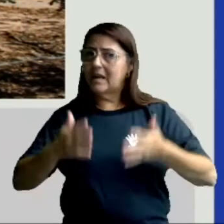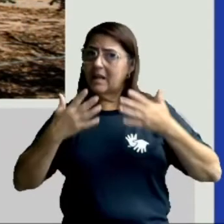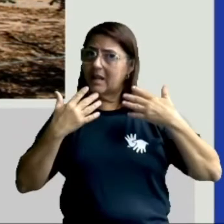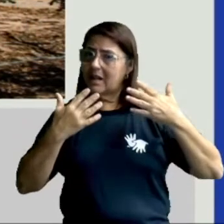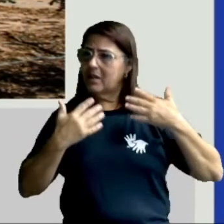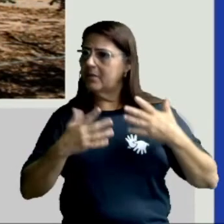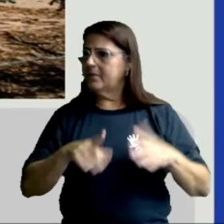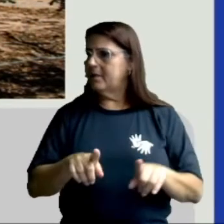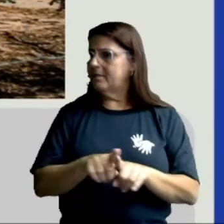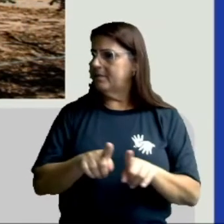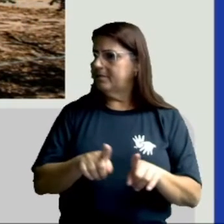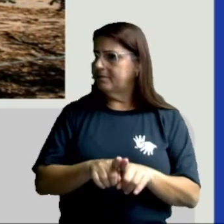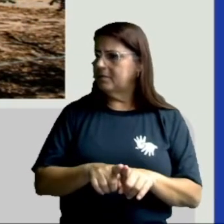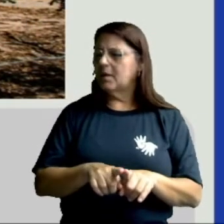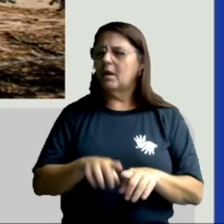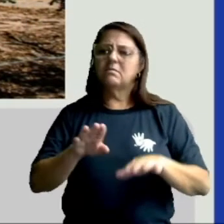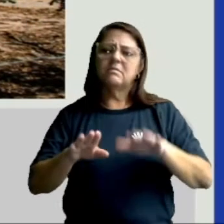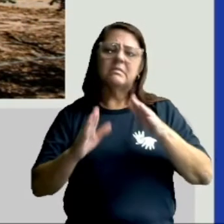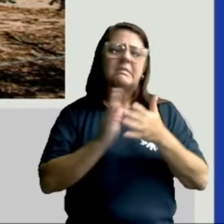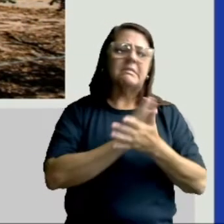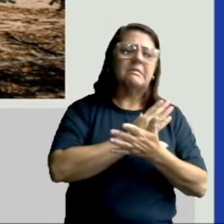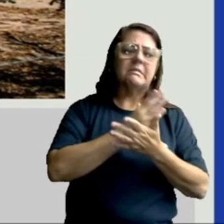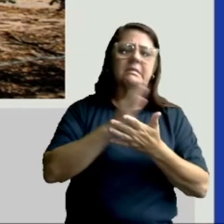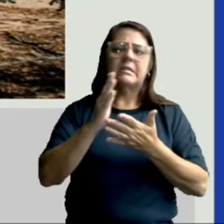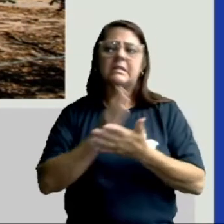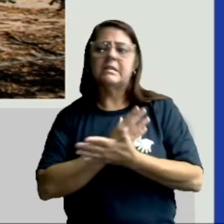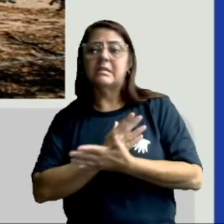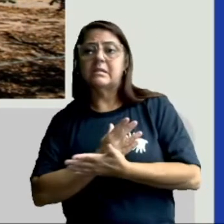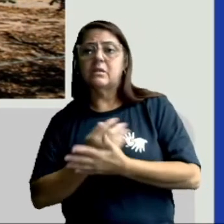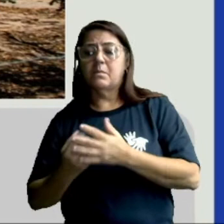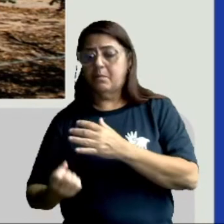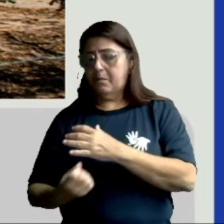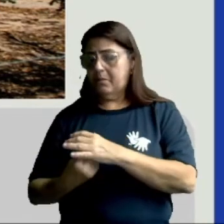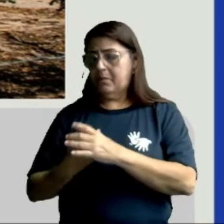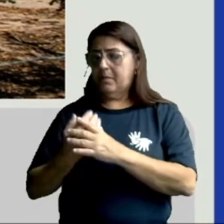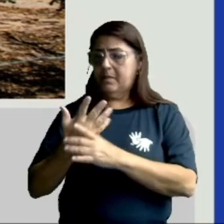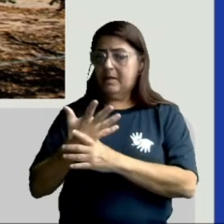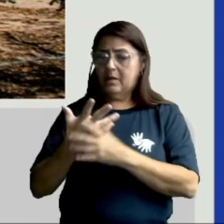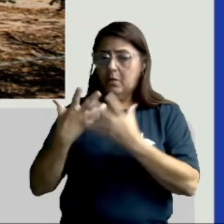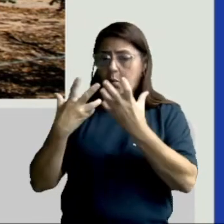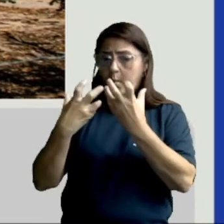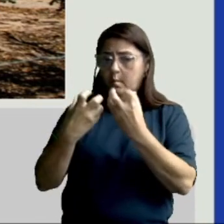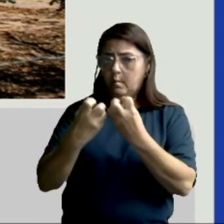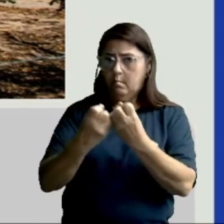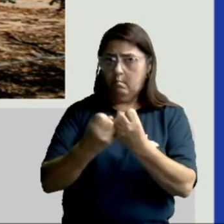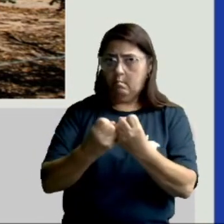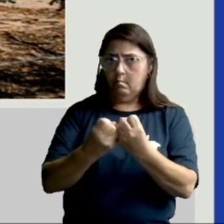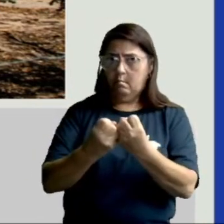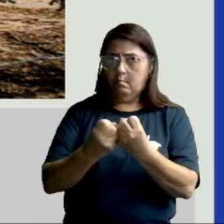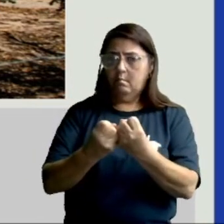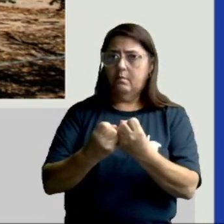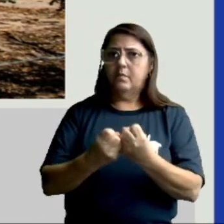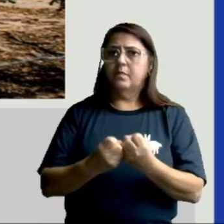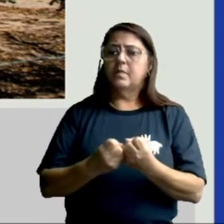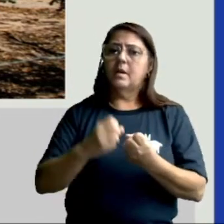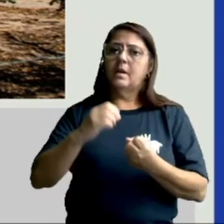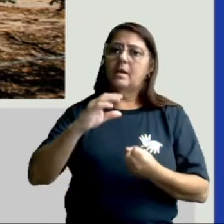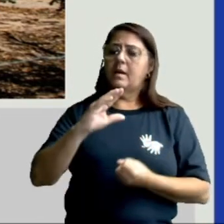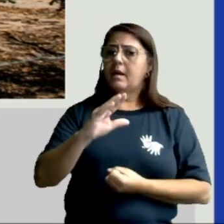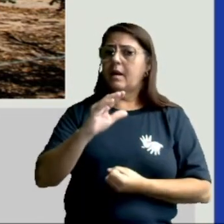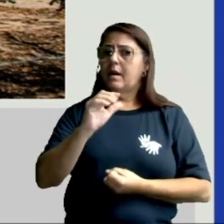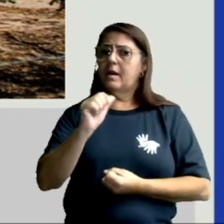Agora, existem algumas plantas que podem viver em lugares muito secos, como é o caso dos